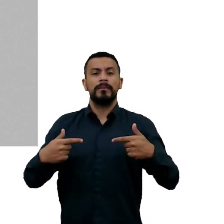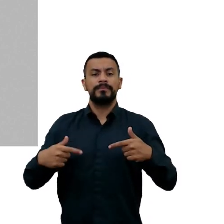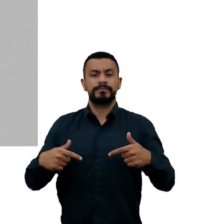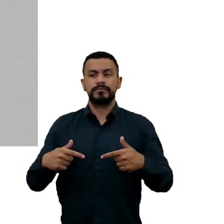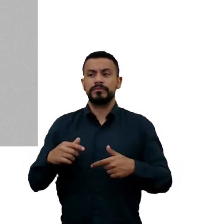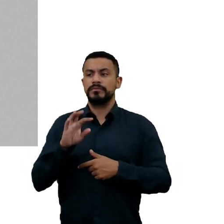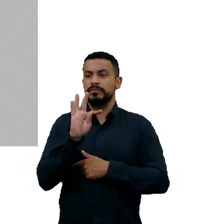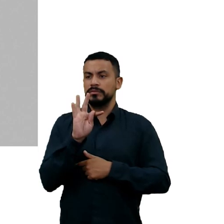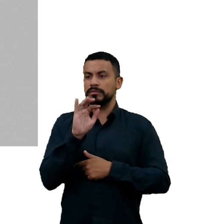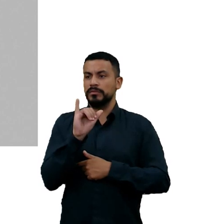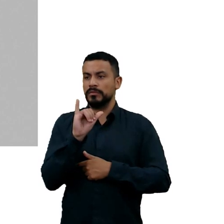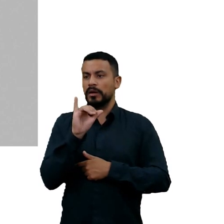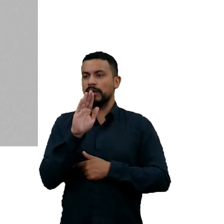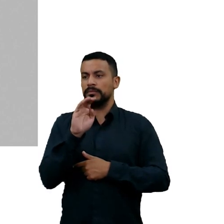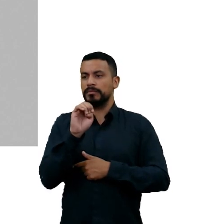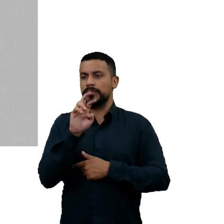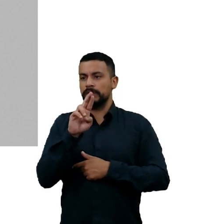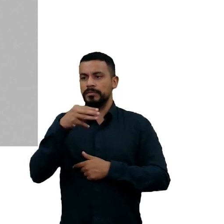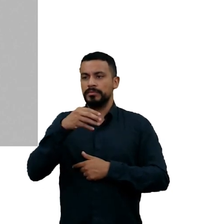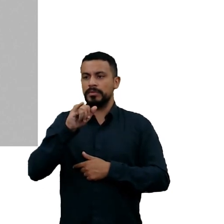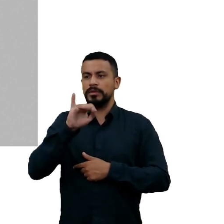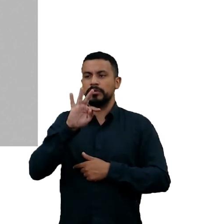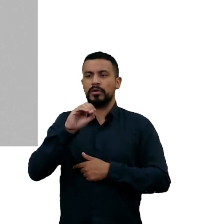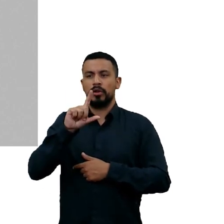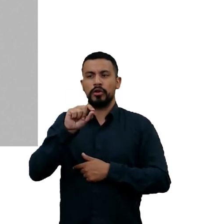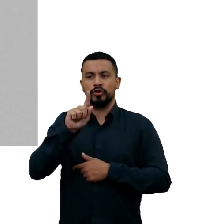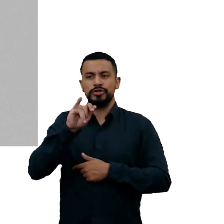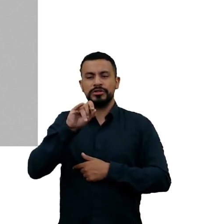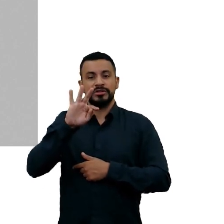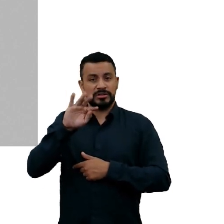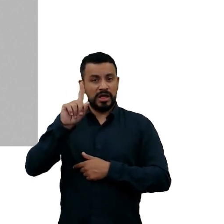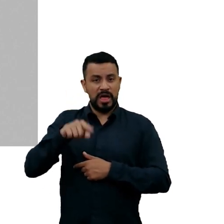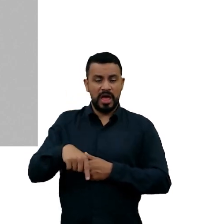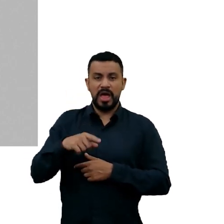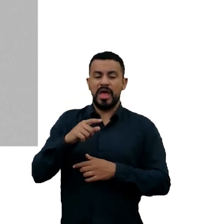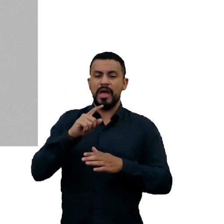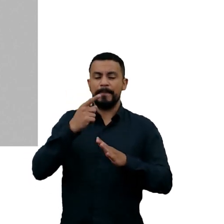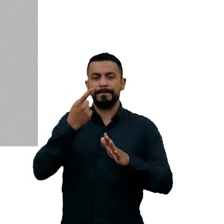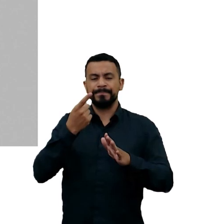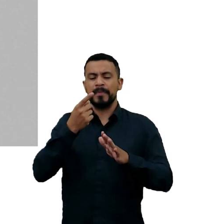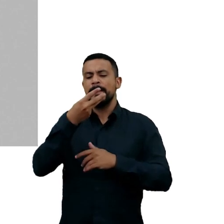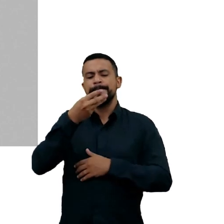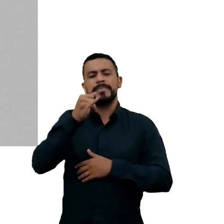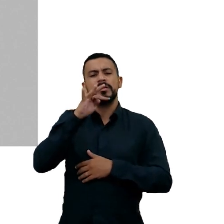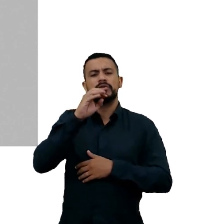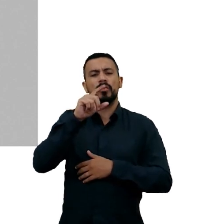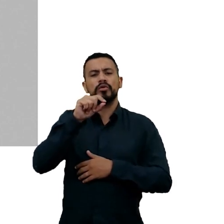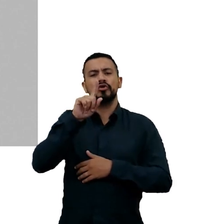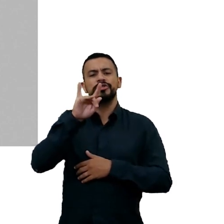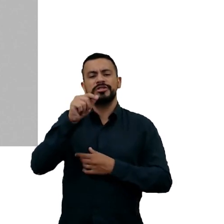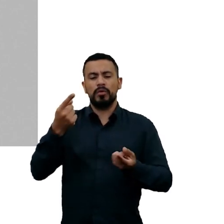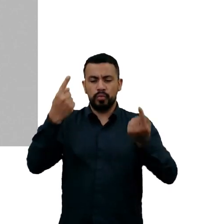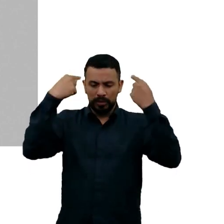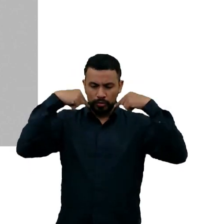Mythologist. Essa mitologia é o antropólogo que analisa a interação entre as